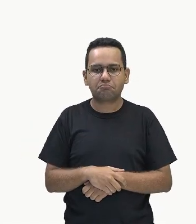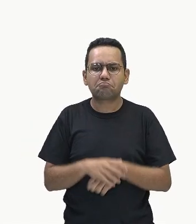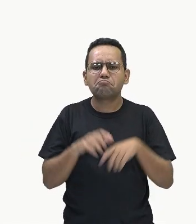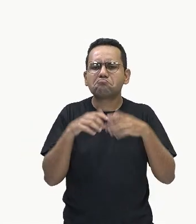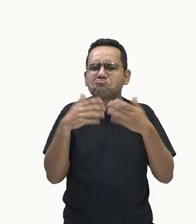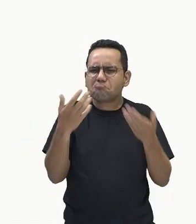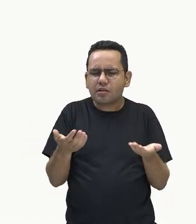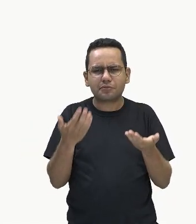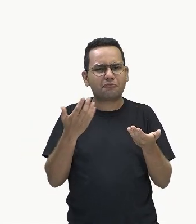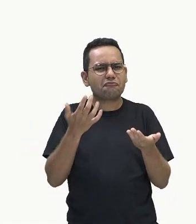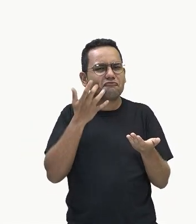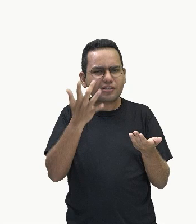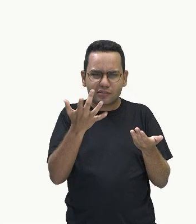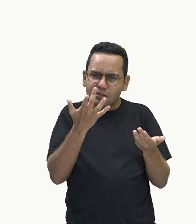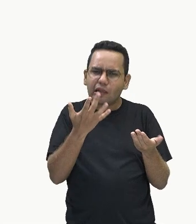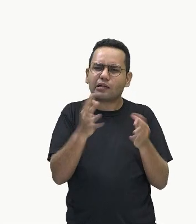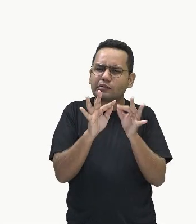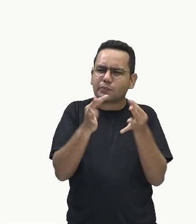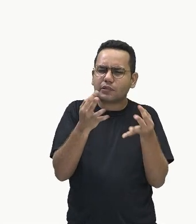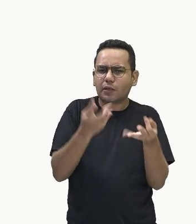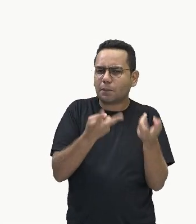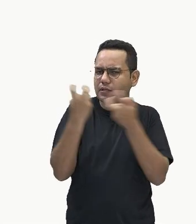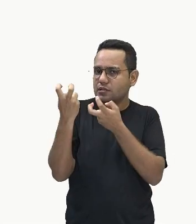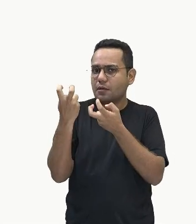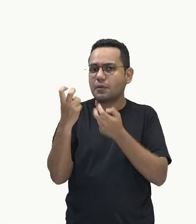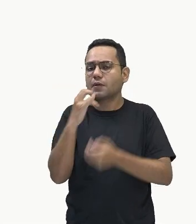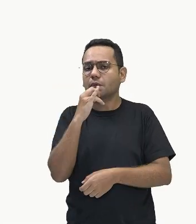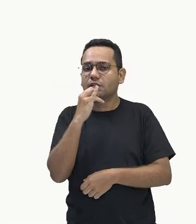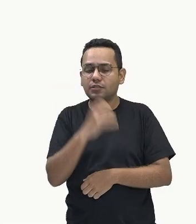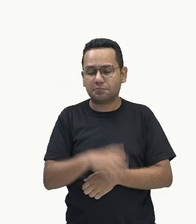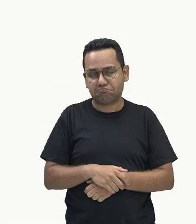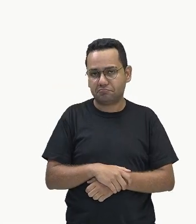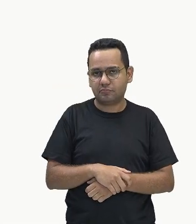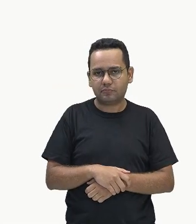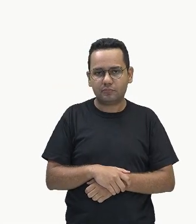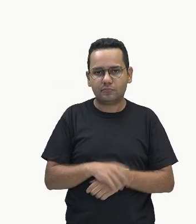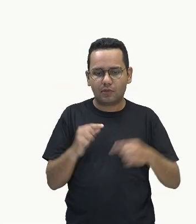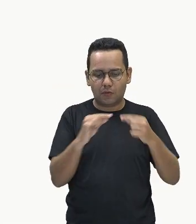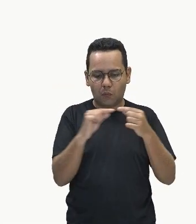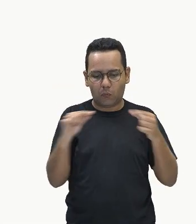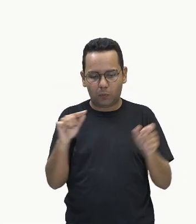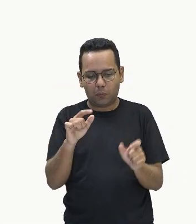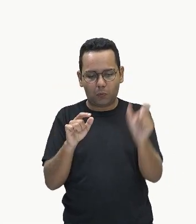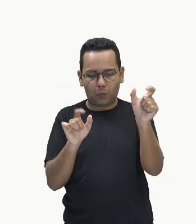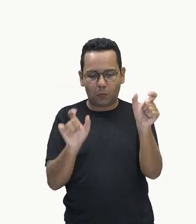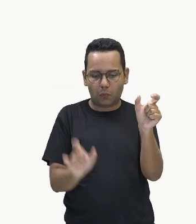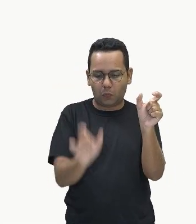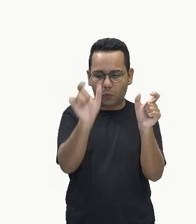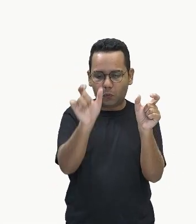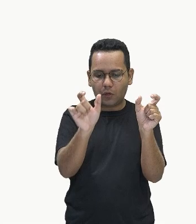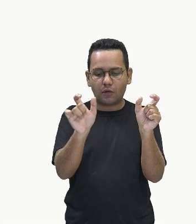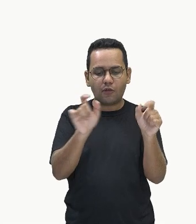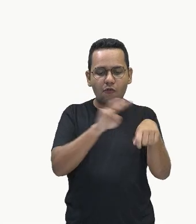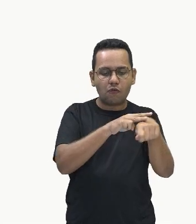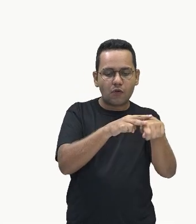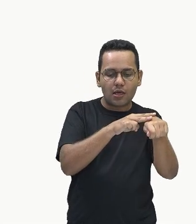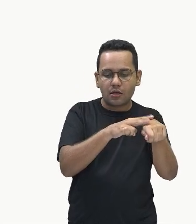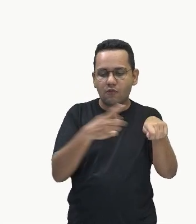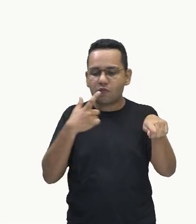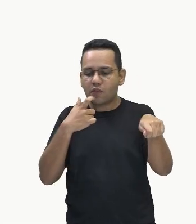obteve a maior nota? O aluno verde ou o aluno vermelho?